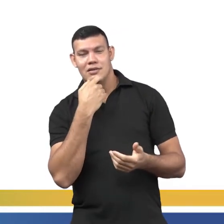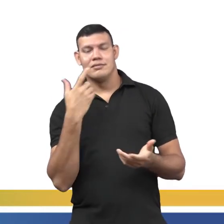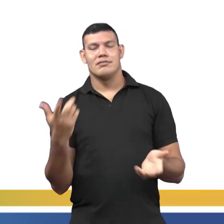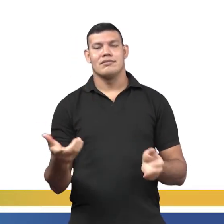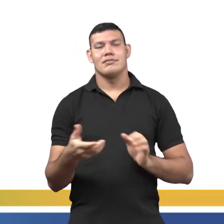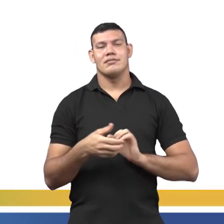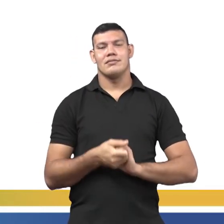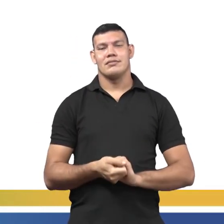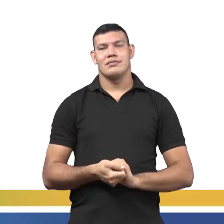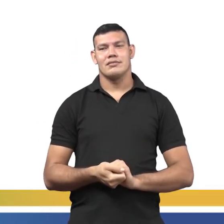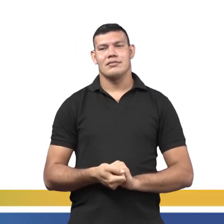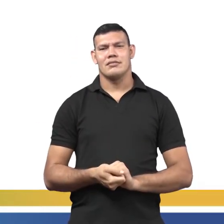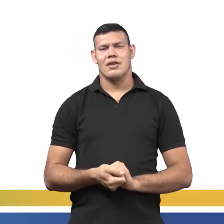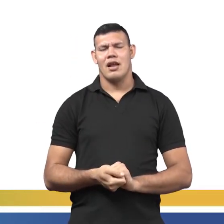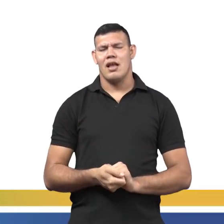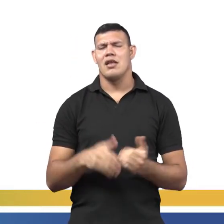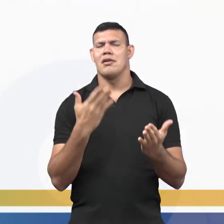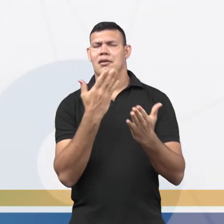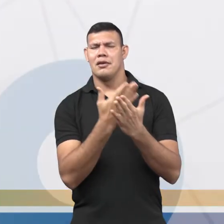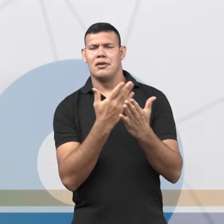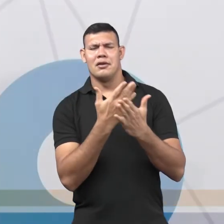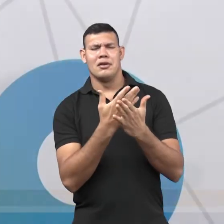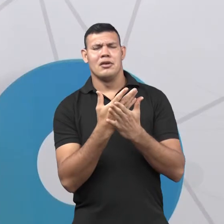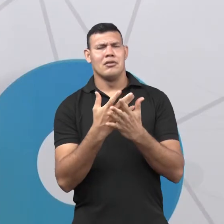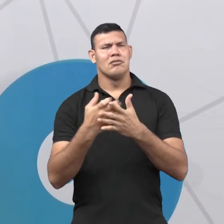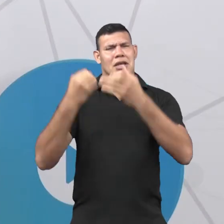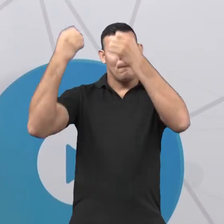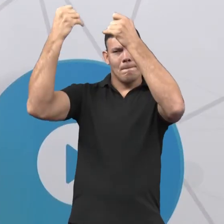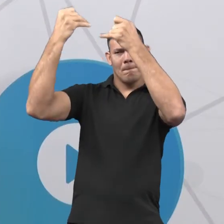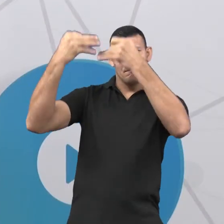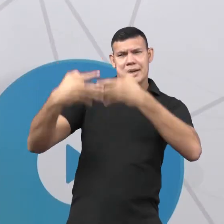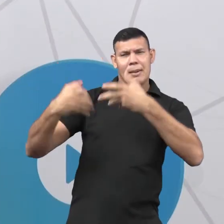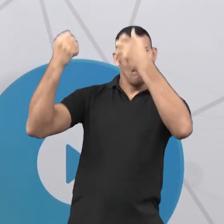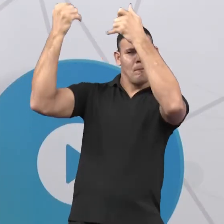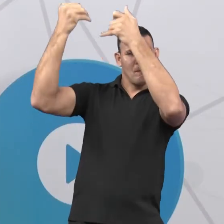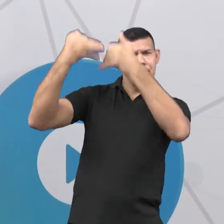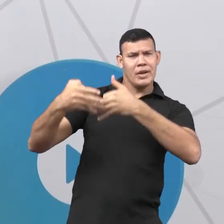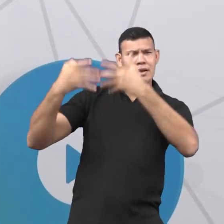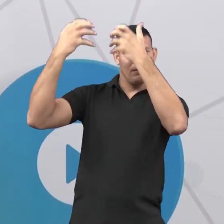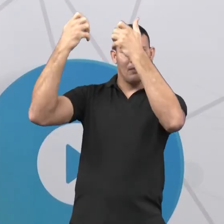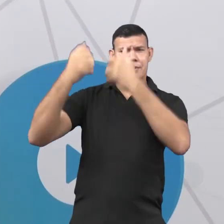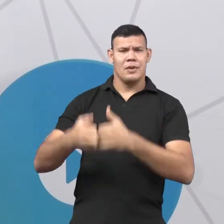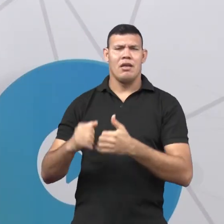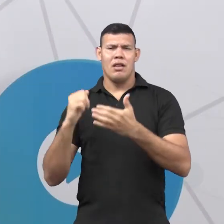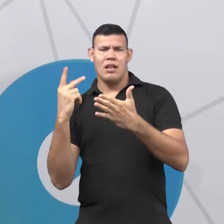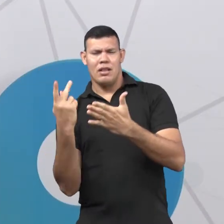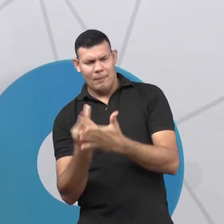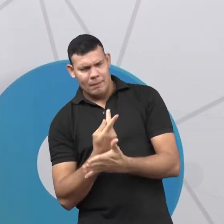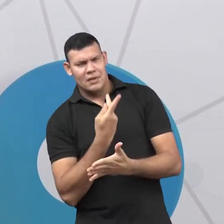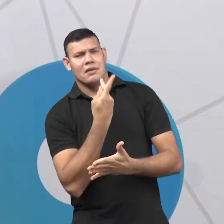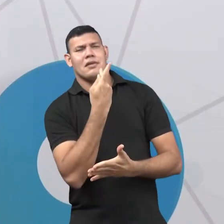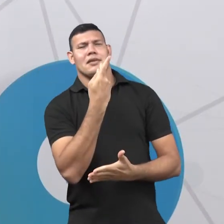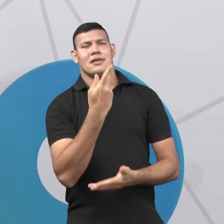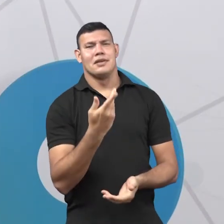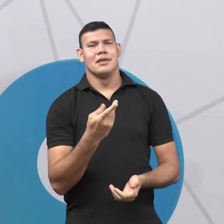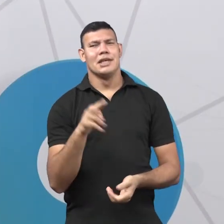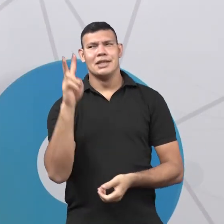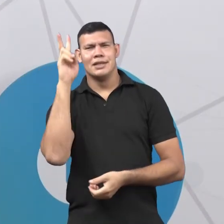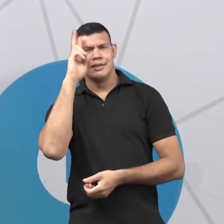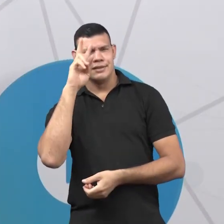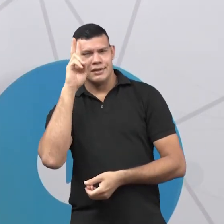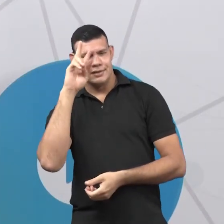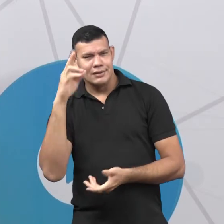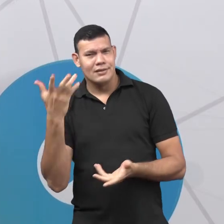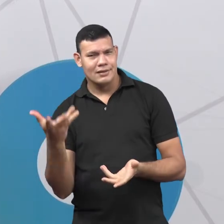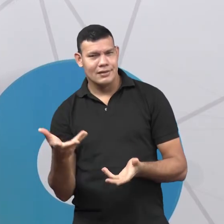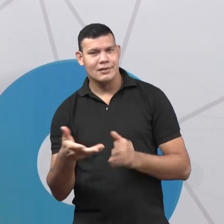Então, toda a nossa aula de hoje foi voltada para isso, Para essas três fases, para os acontecimentos. Estão lembrados qual foi?